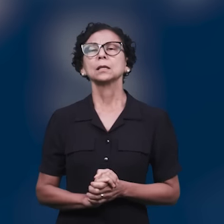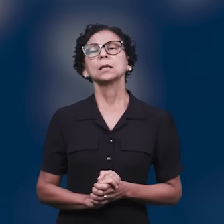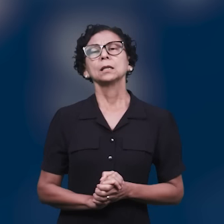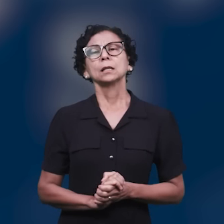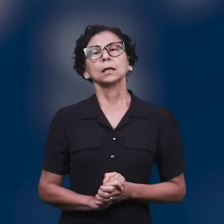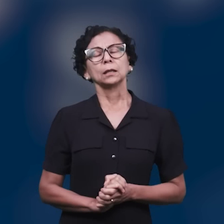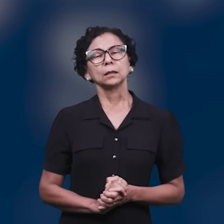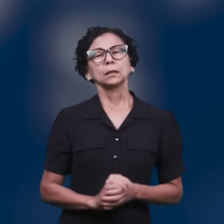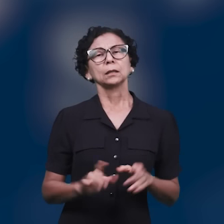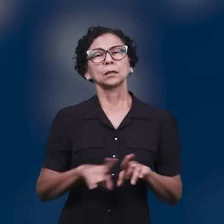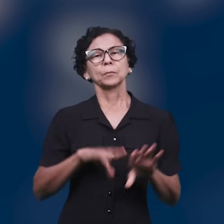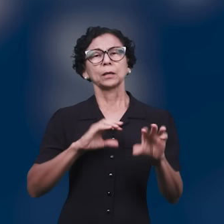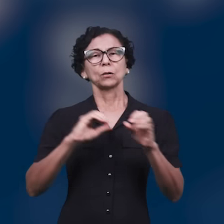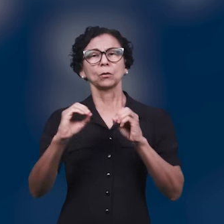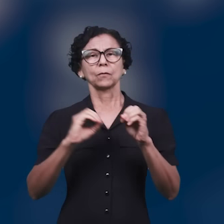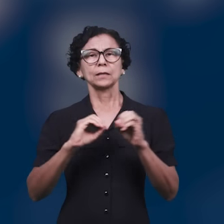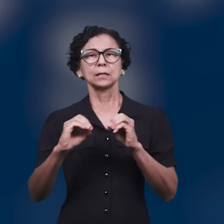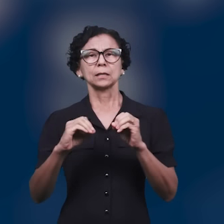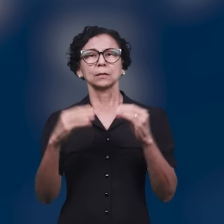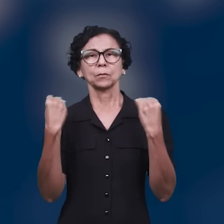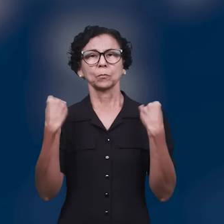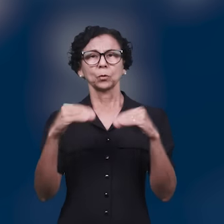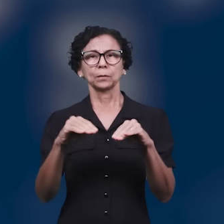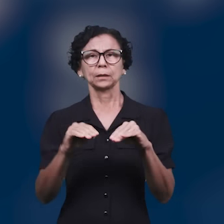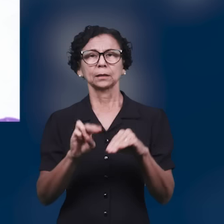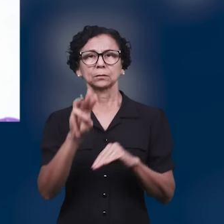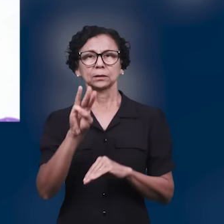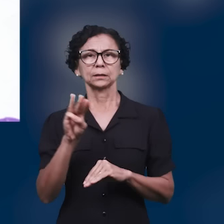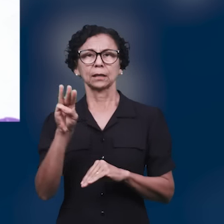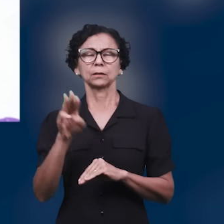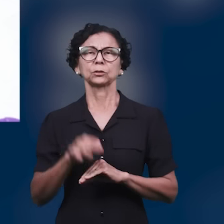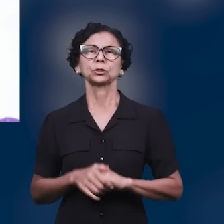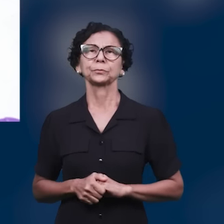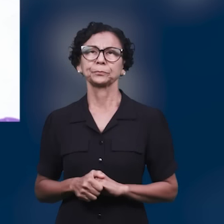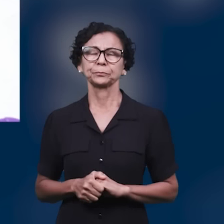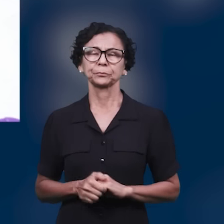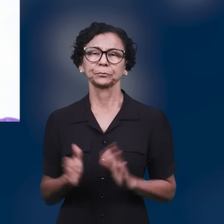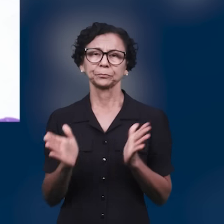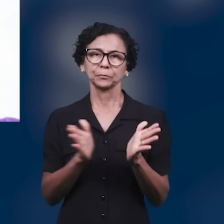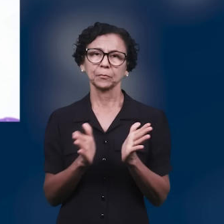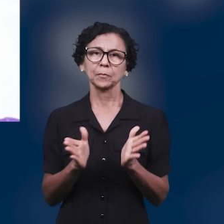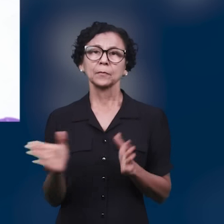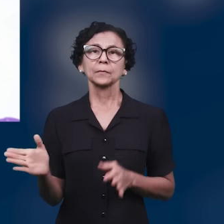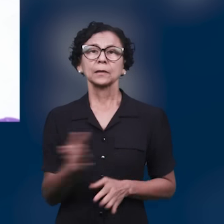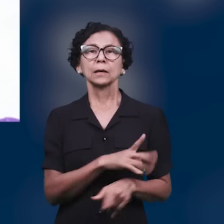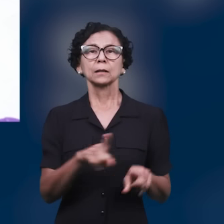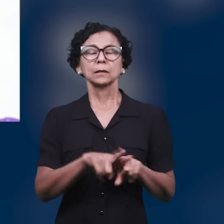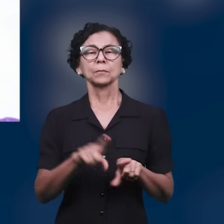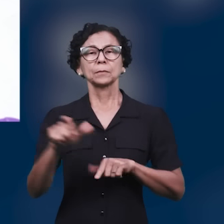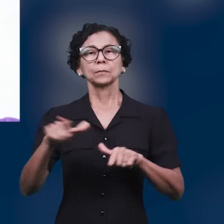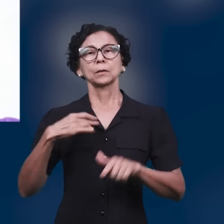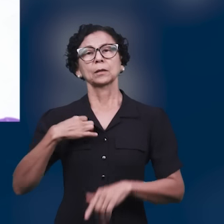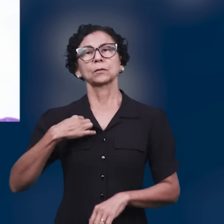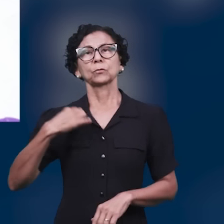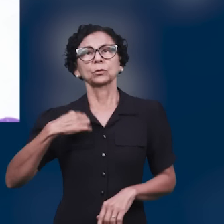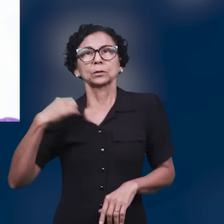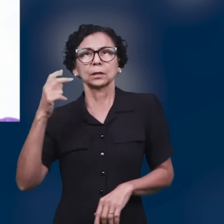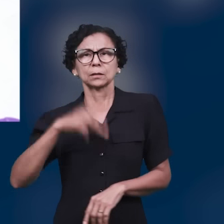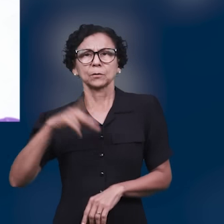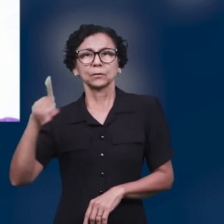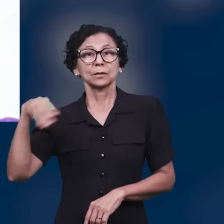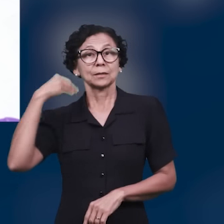oficinas publicado no site da acessibilidade. Neste trabalho voluntário, as professoras viveram grandes